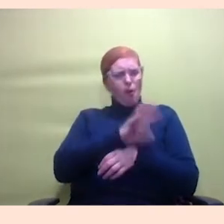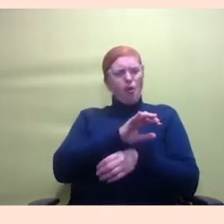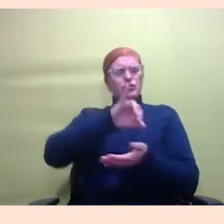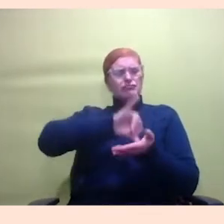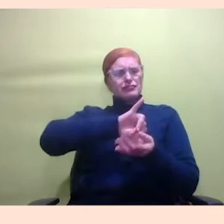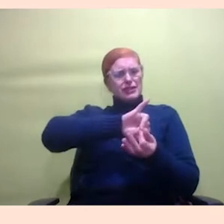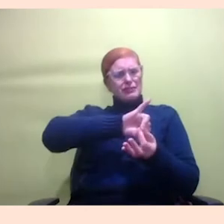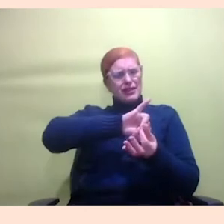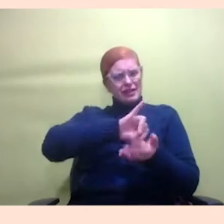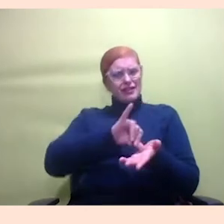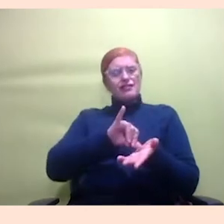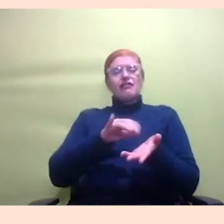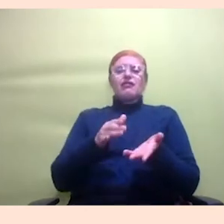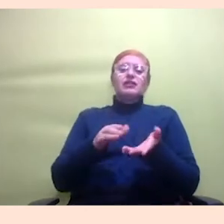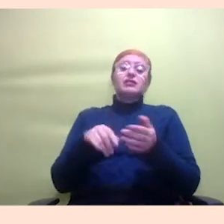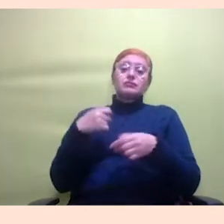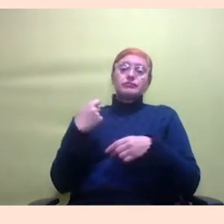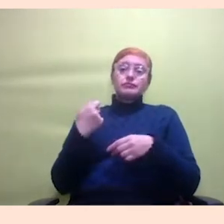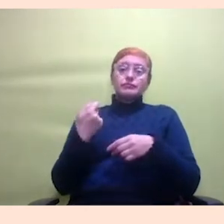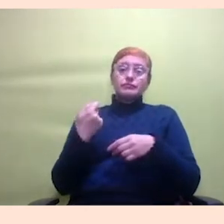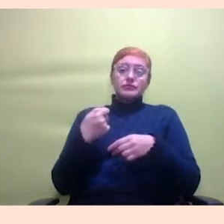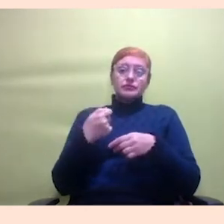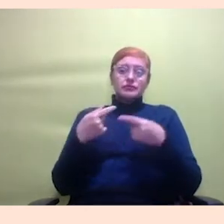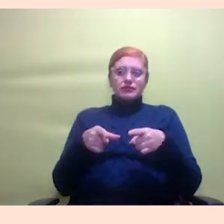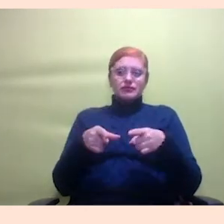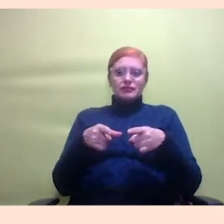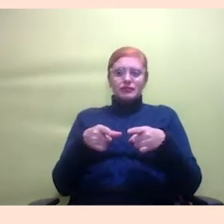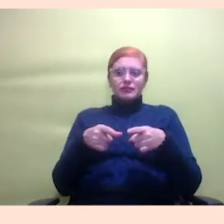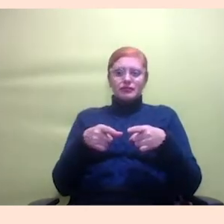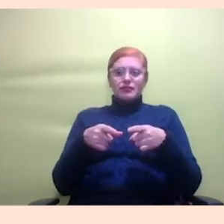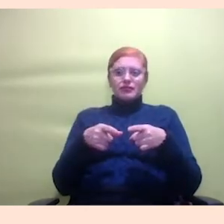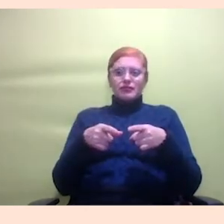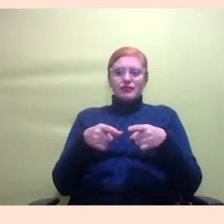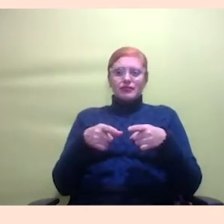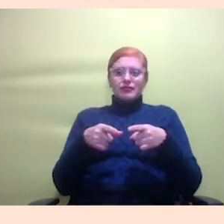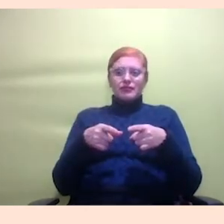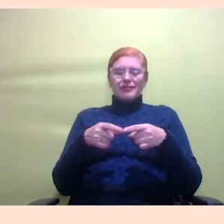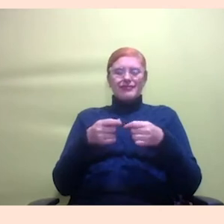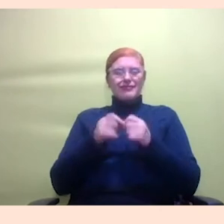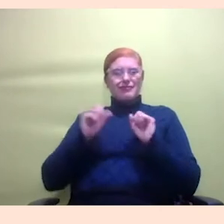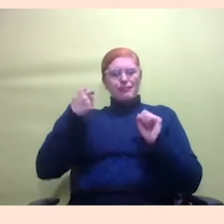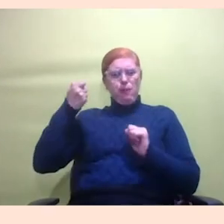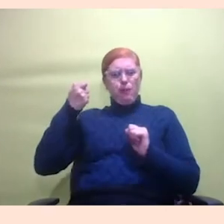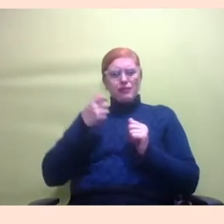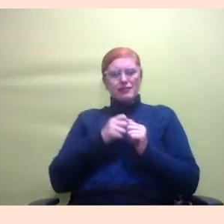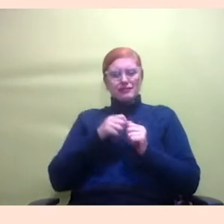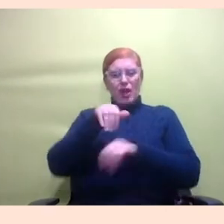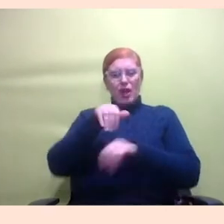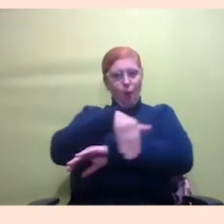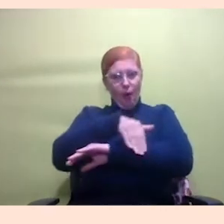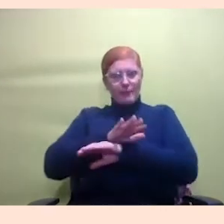lançou recentemente a gente bomba e salvador é enfim mas